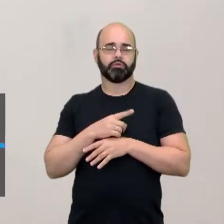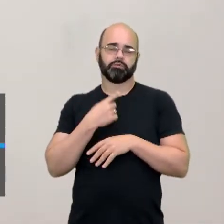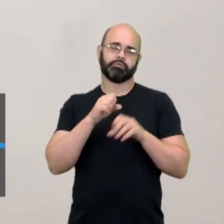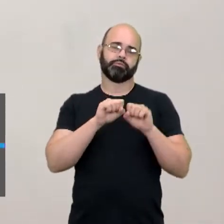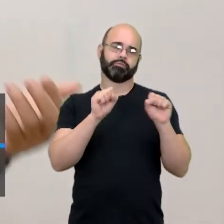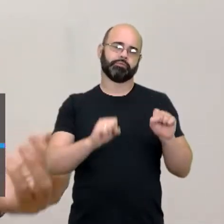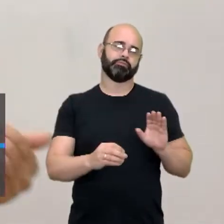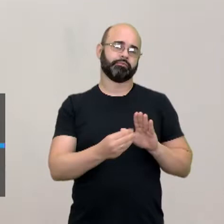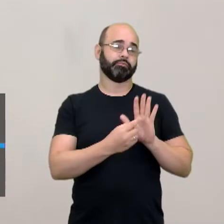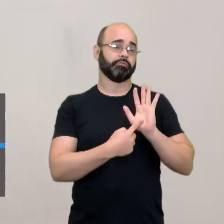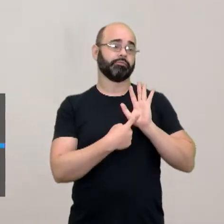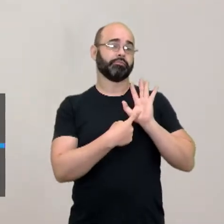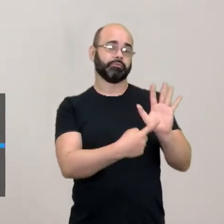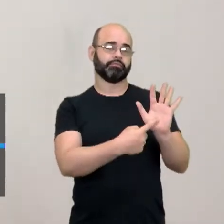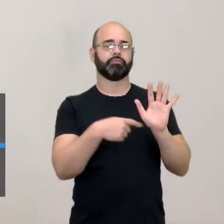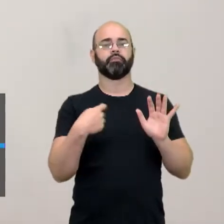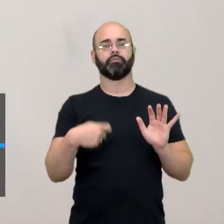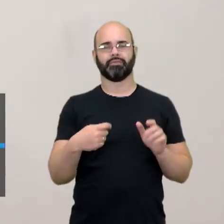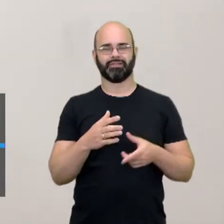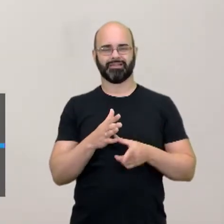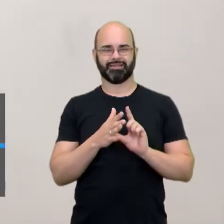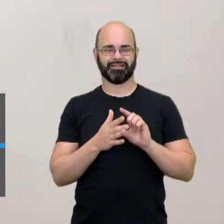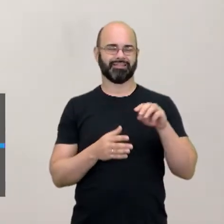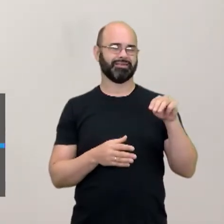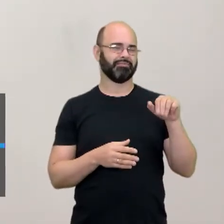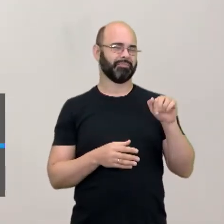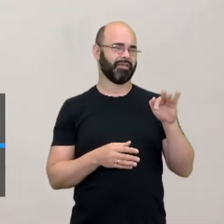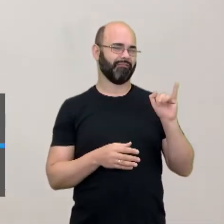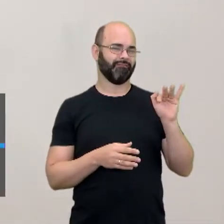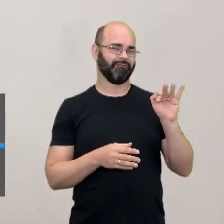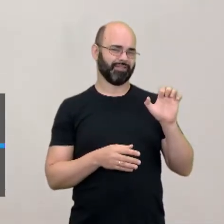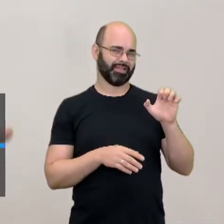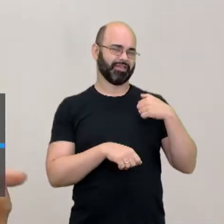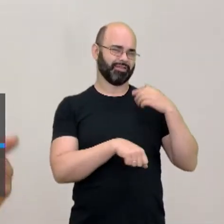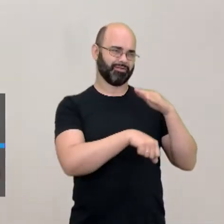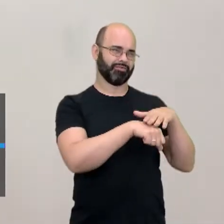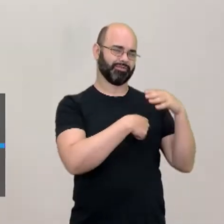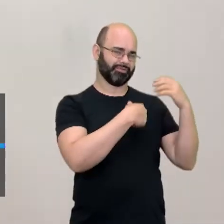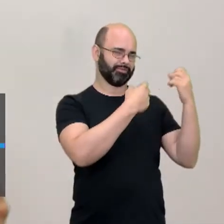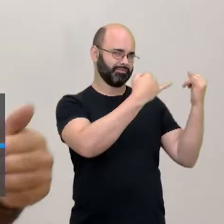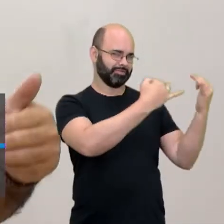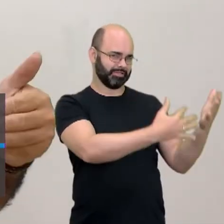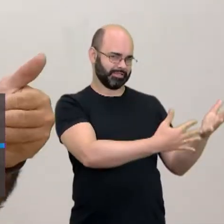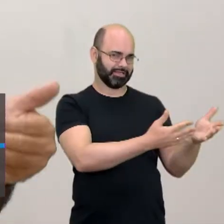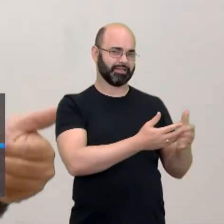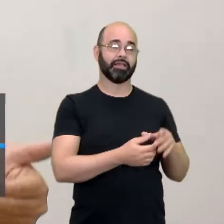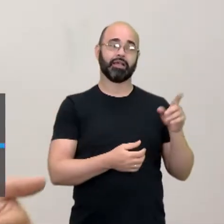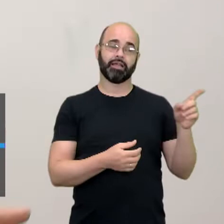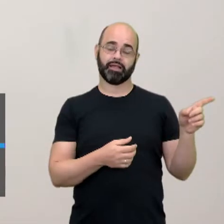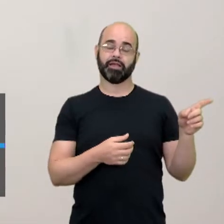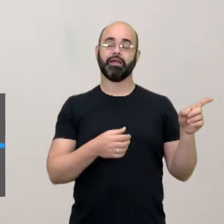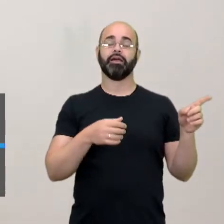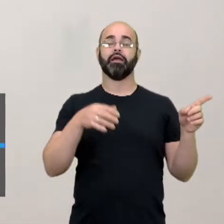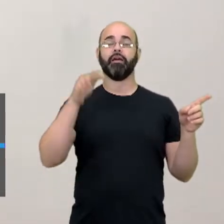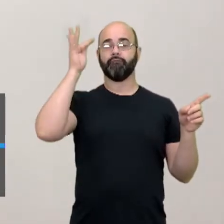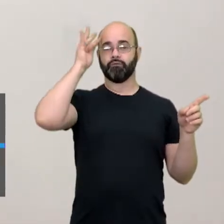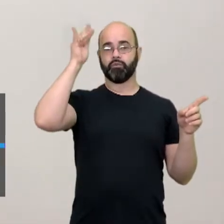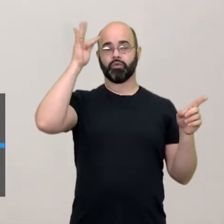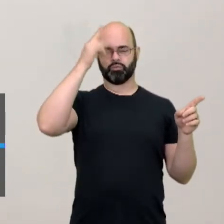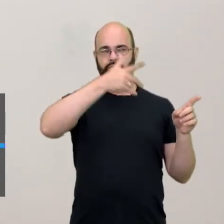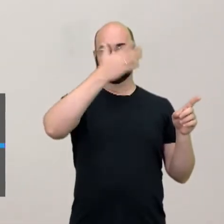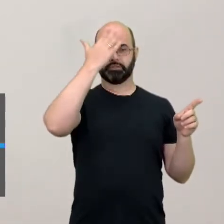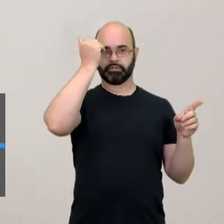Porque eu já até comentei com a Marfê, ela que é de filosofia, sabe tanto ou até melhor do que eu, que conhecimento só é